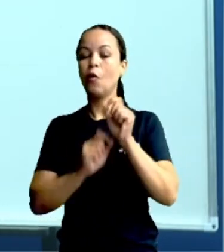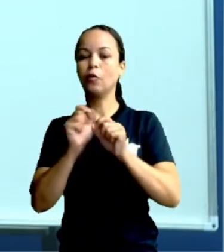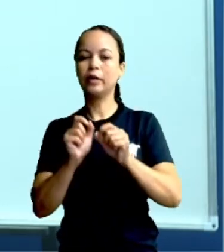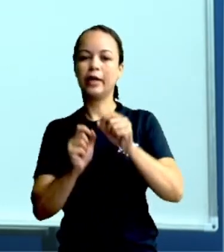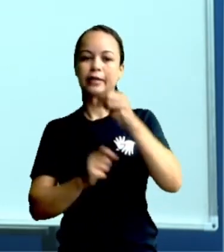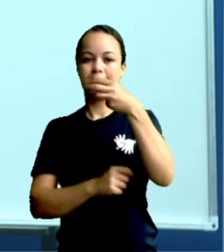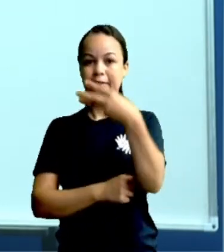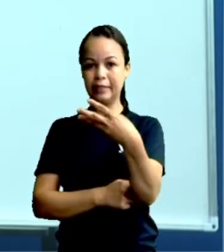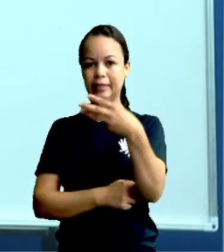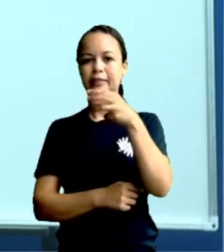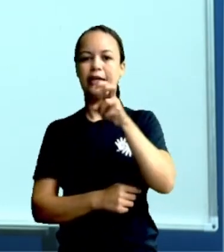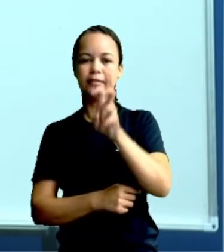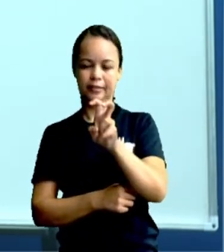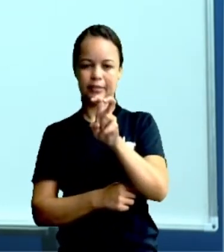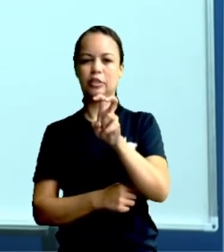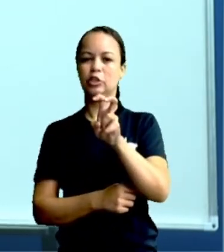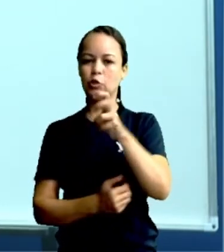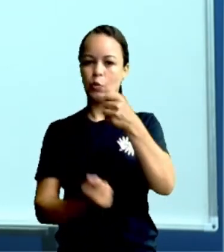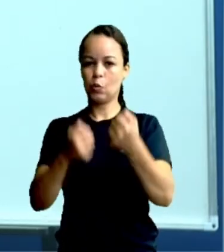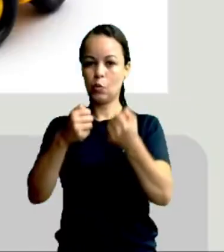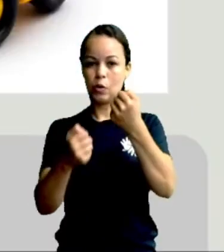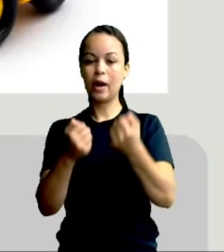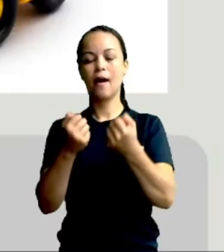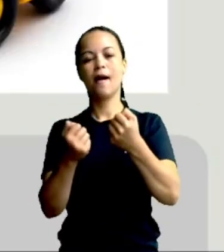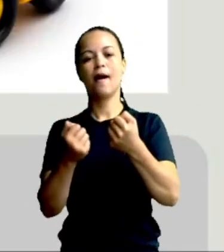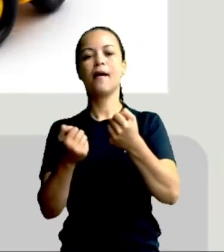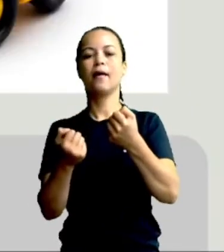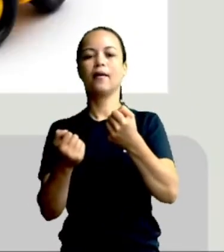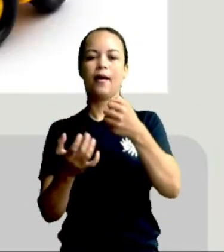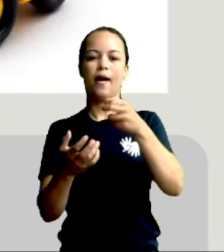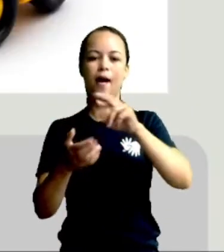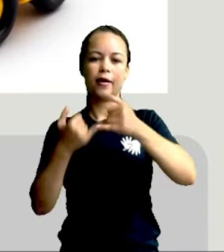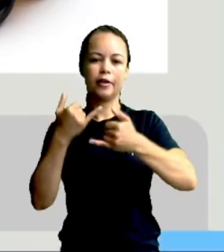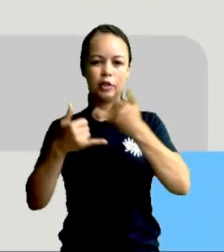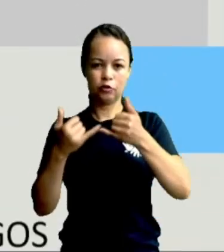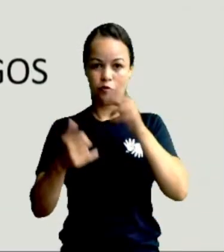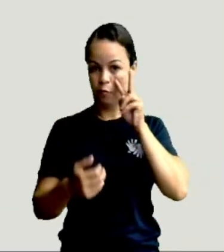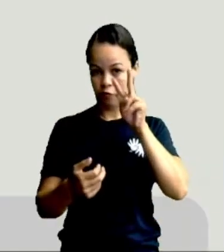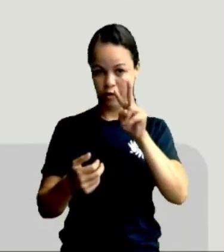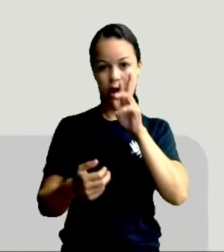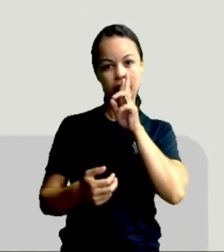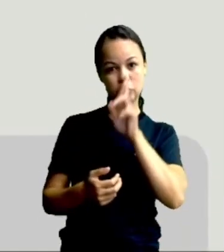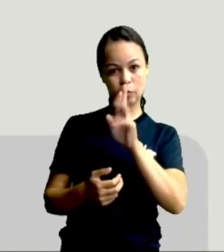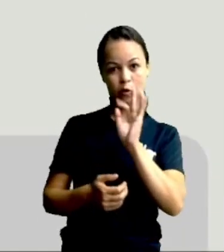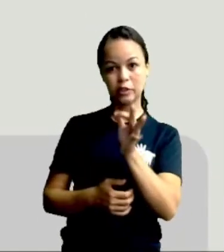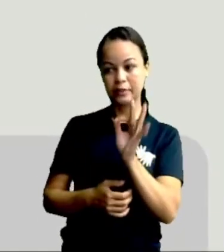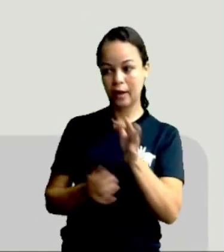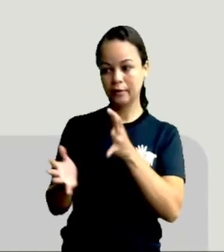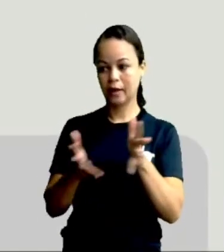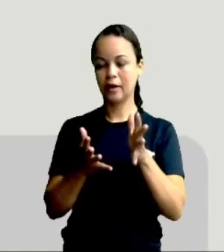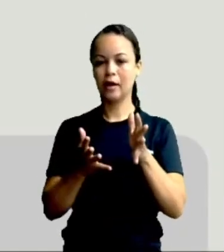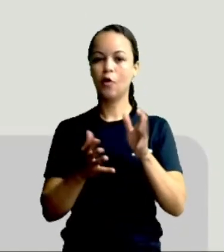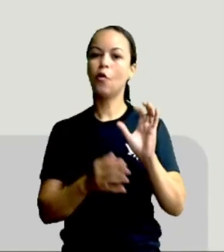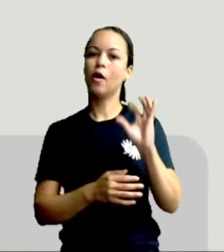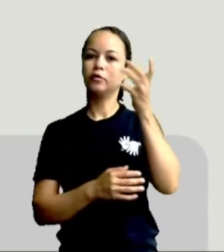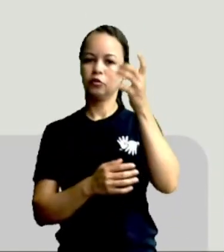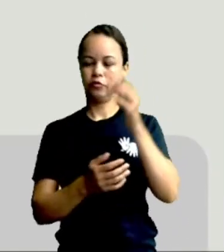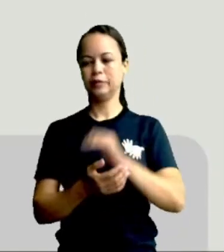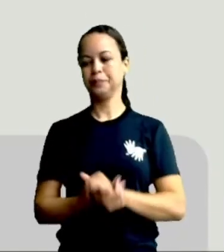agora ver se a resposta tá correta lá no slide. Vamos lá. Hora da resolução, ó.